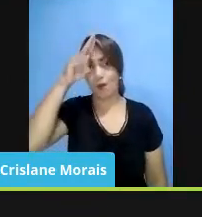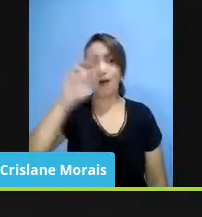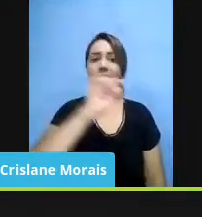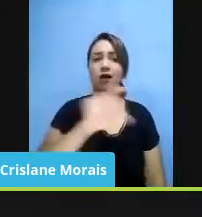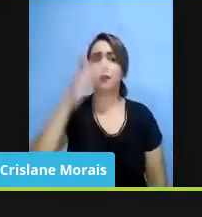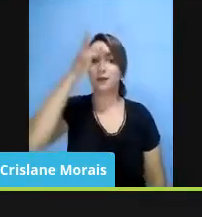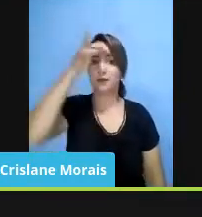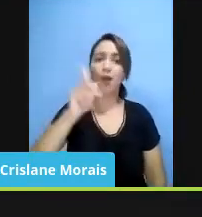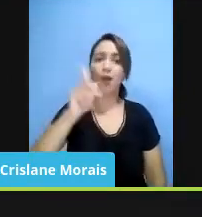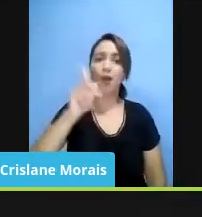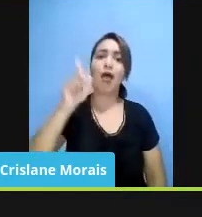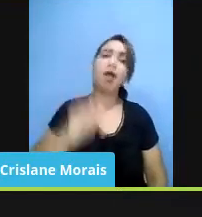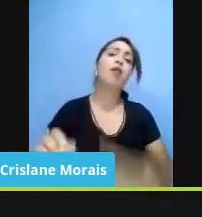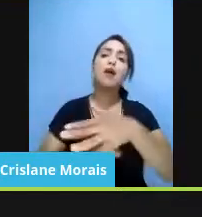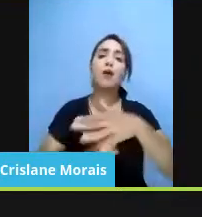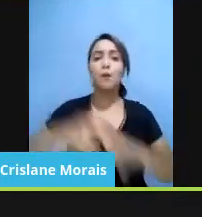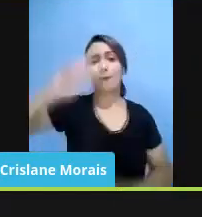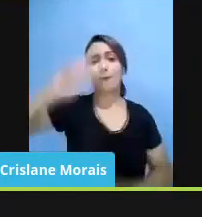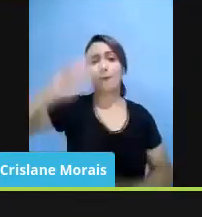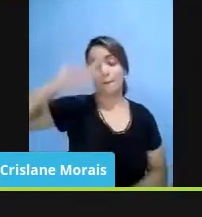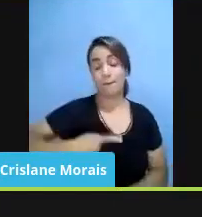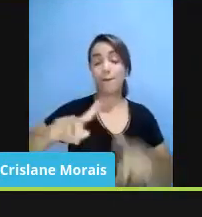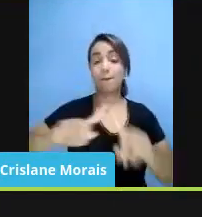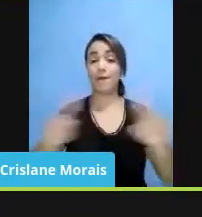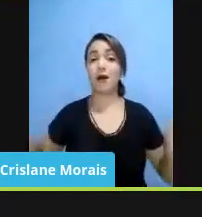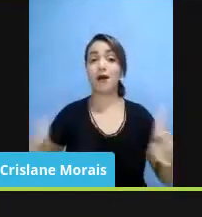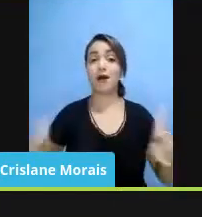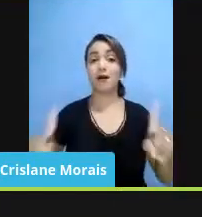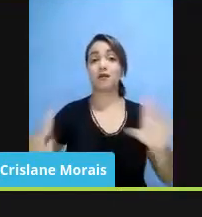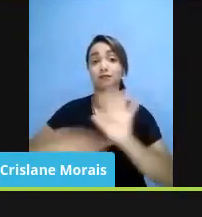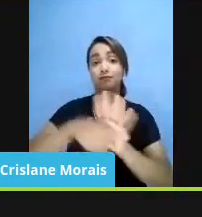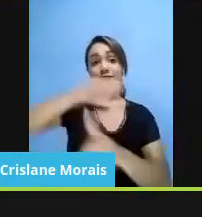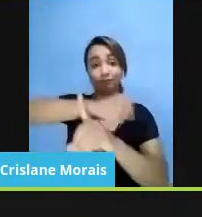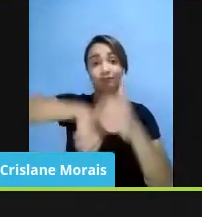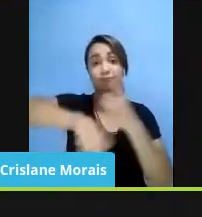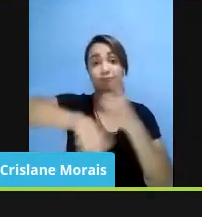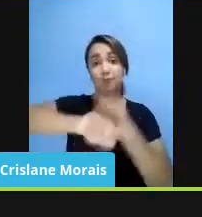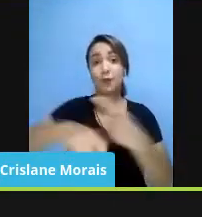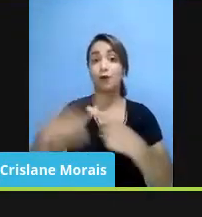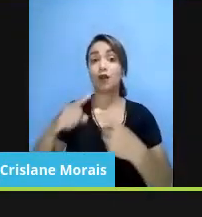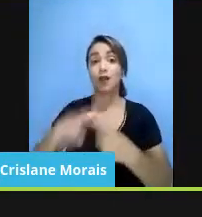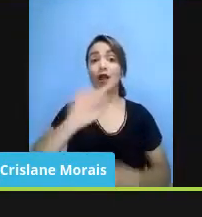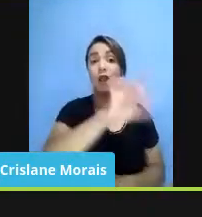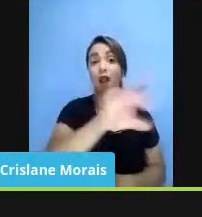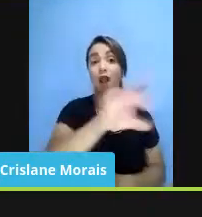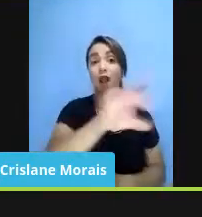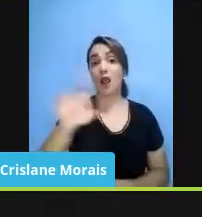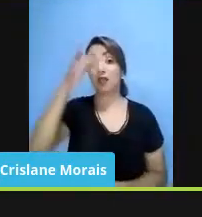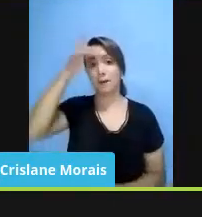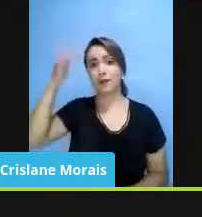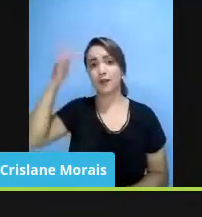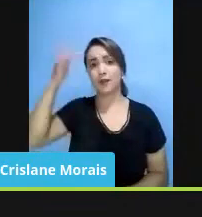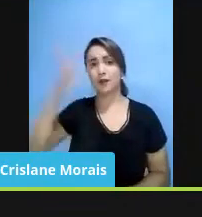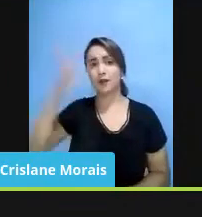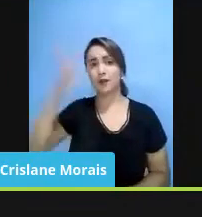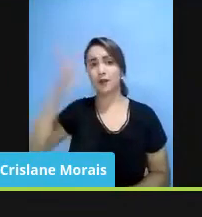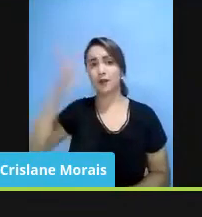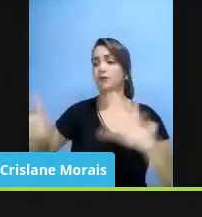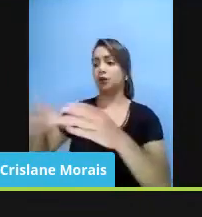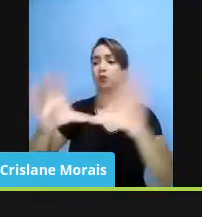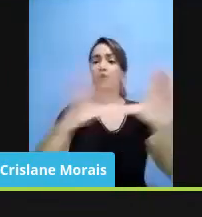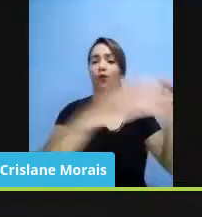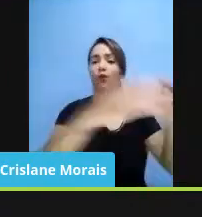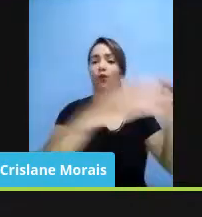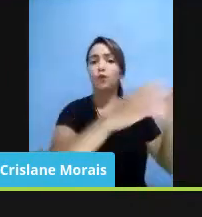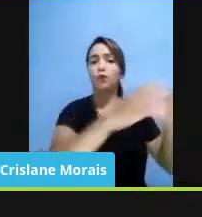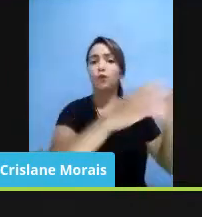esgarçamento do tecido social, porque cada um vai competir com o outro. Se cada um é uma empresa, o outro é